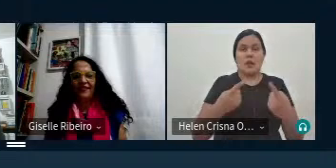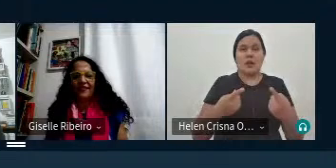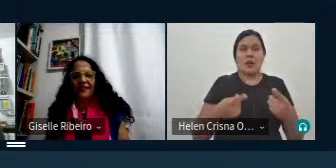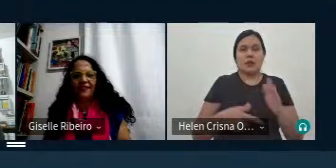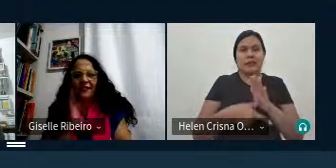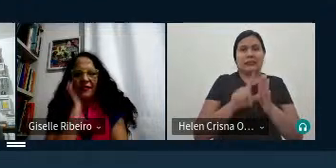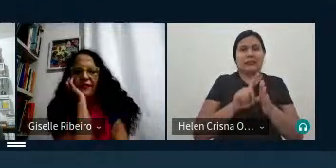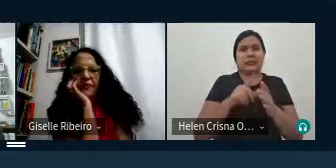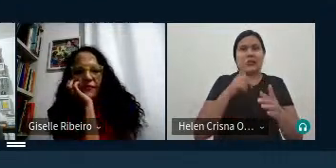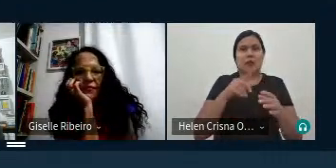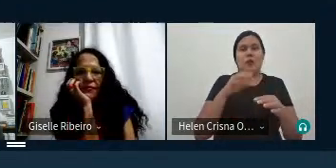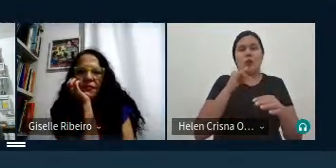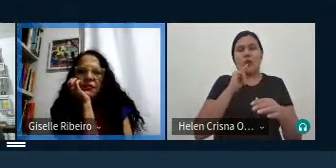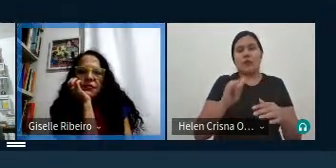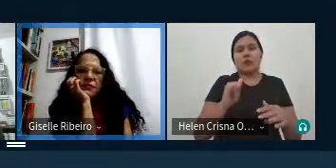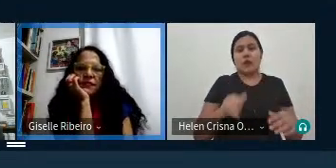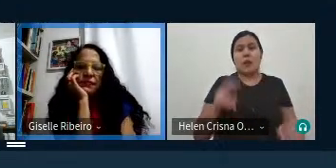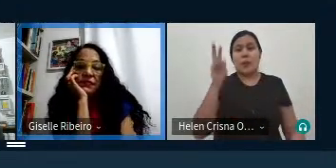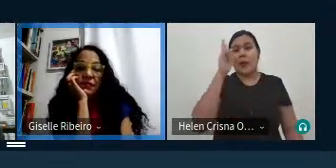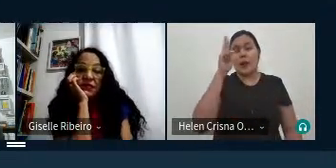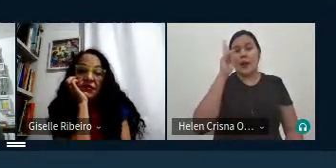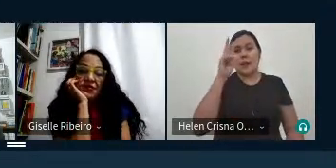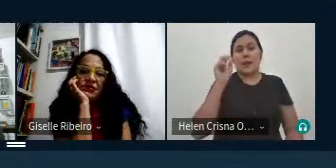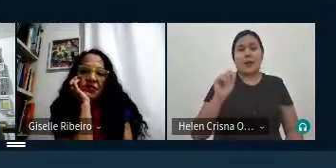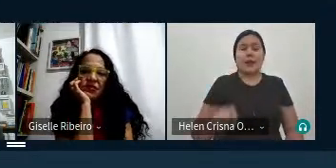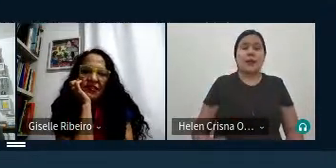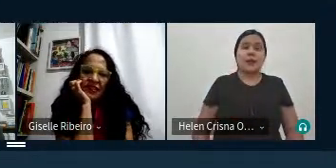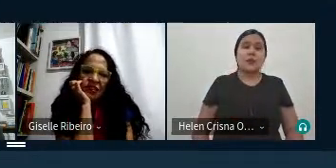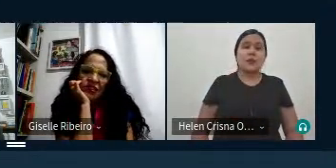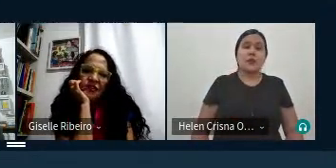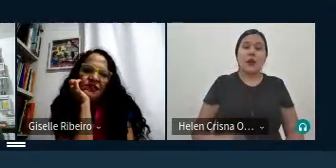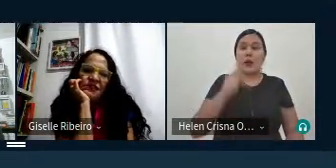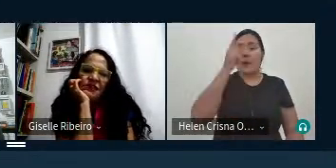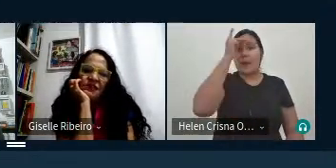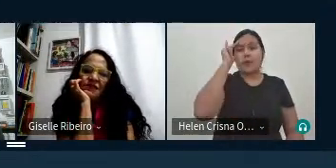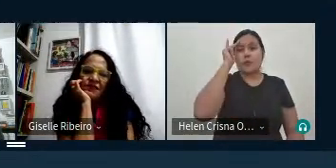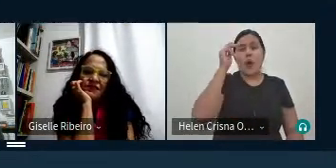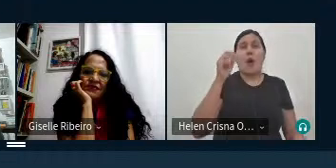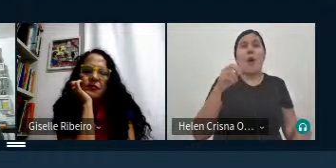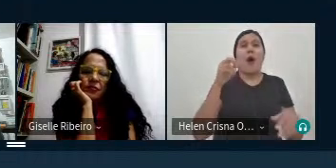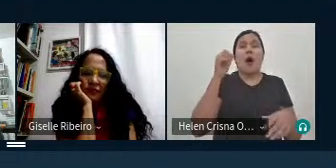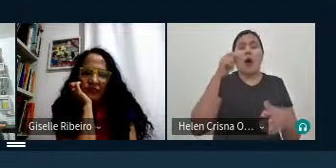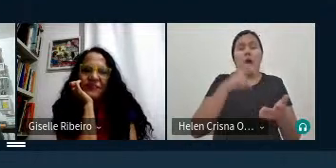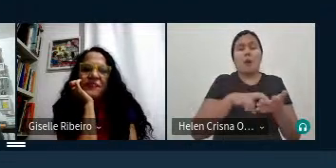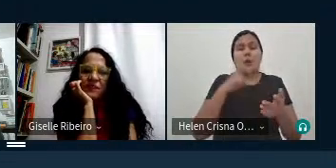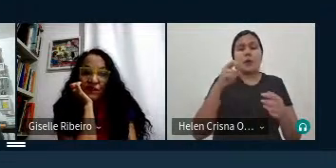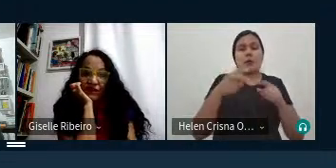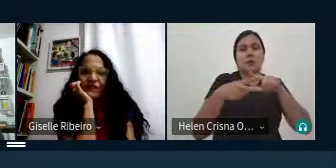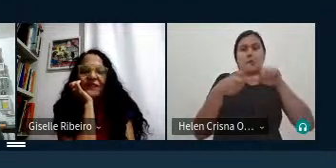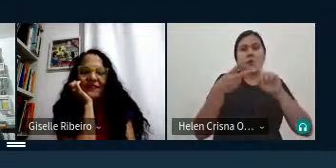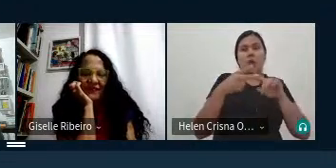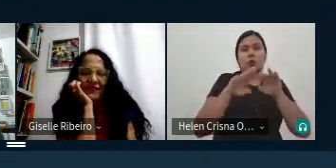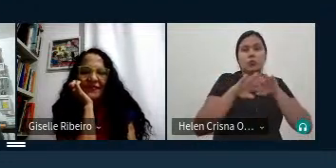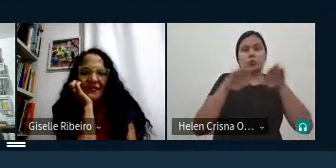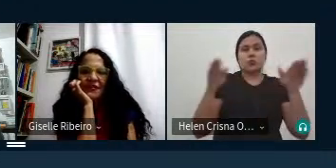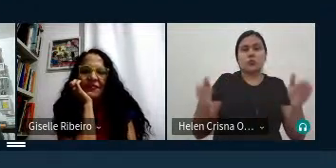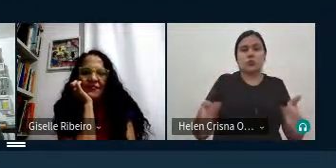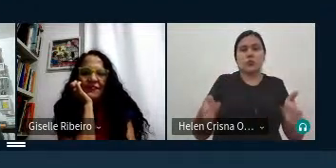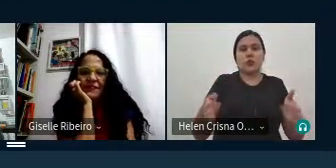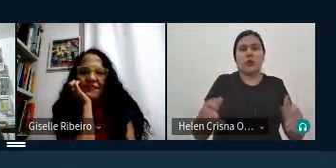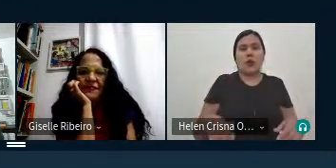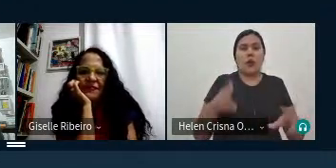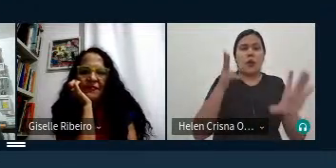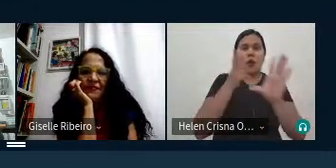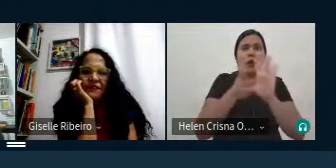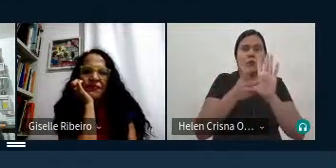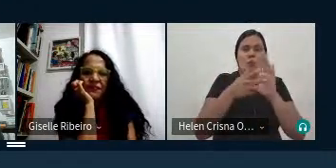um recadinho aqui é pra lembrar aqui vocês que o pessoal que amanhã nós teremos a segunda mesa né a live de